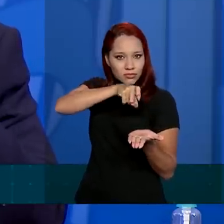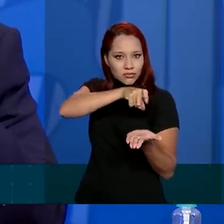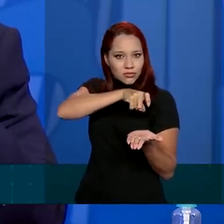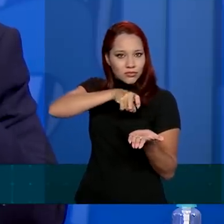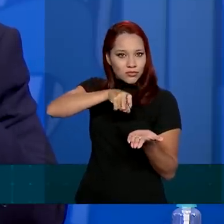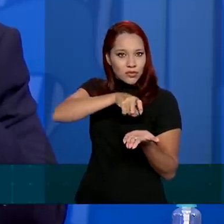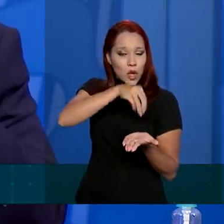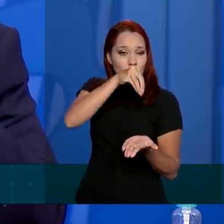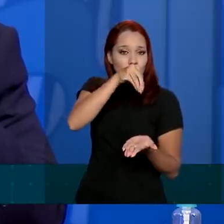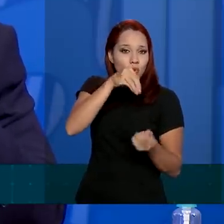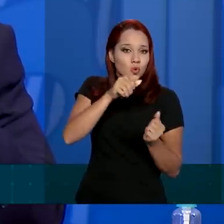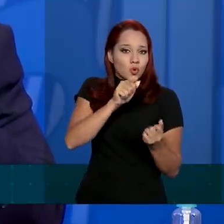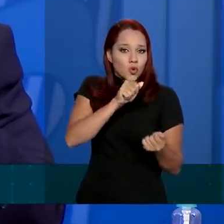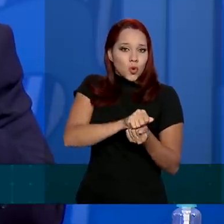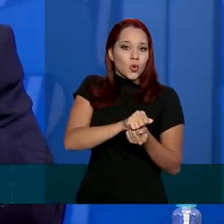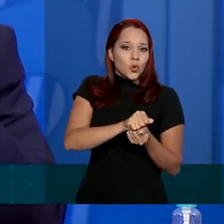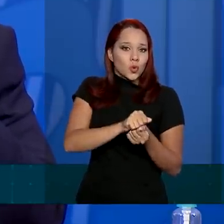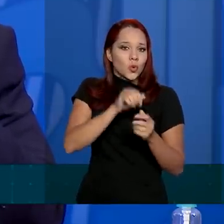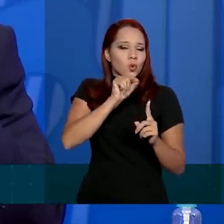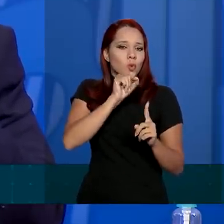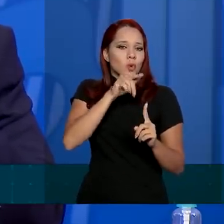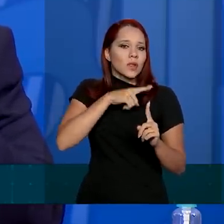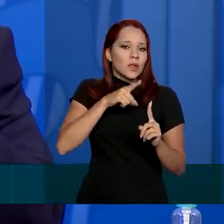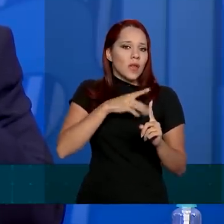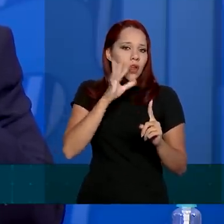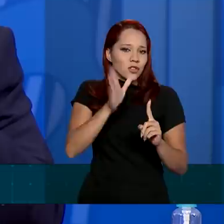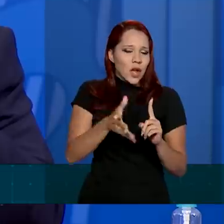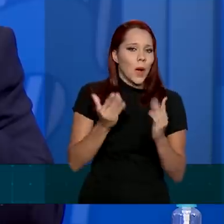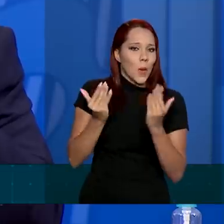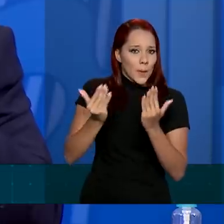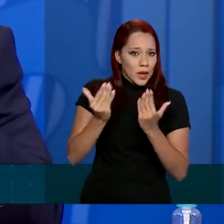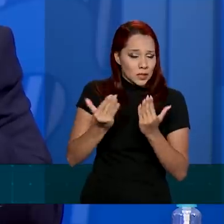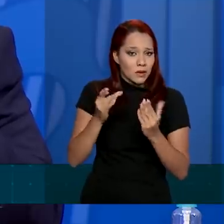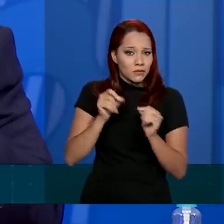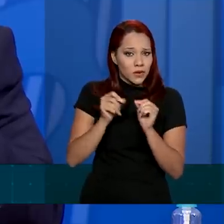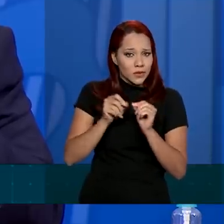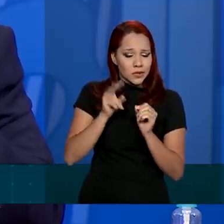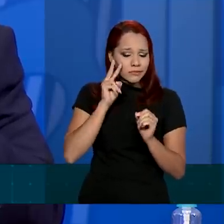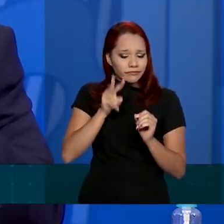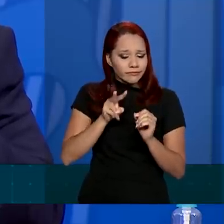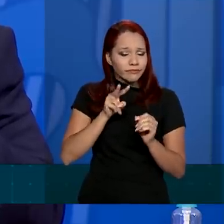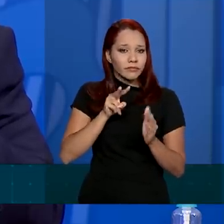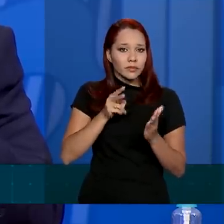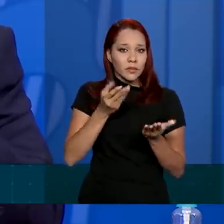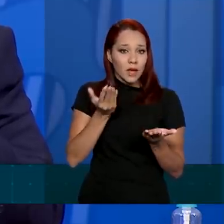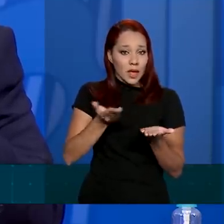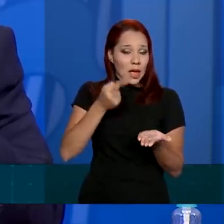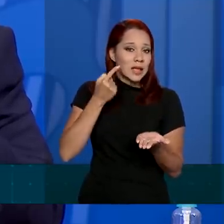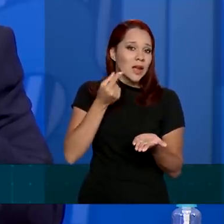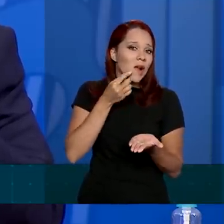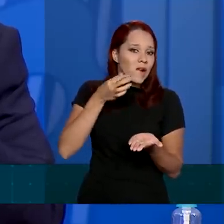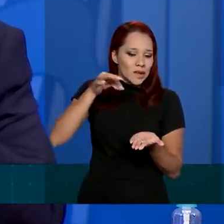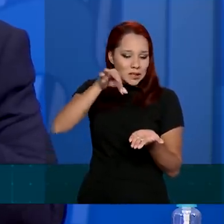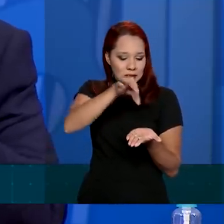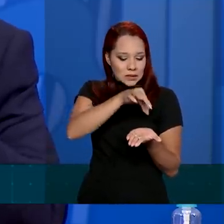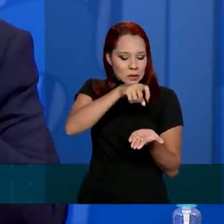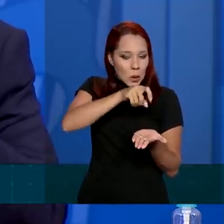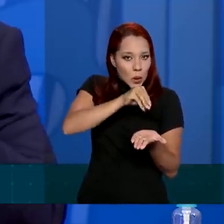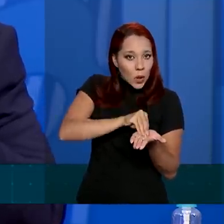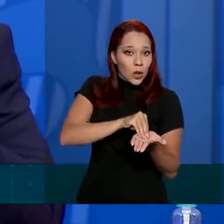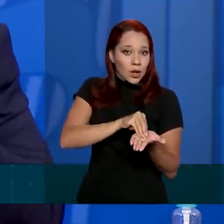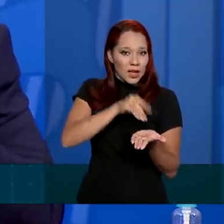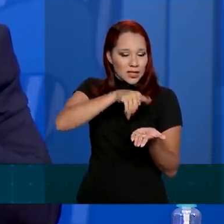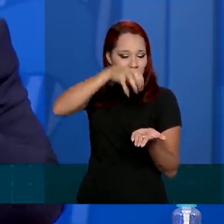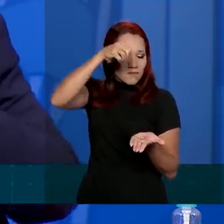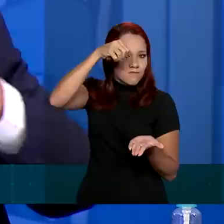amostra de referência, então, existe uma amostra de referência que faz a calibração a cada vez, aí essa amostra de saliva, ela entra, e essa